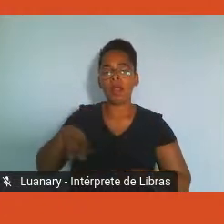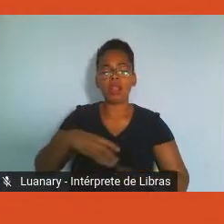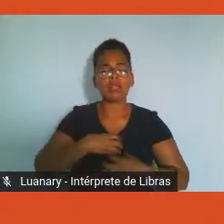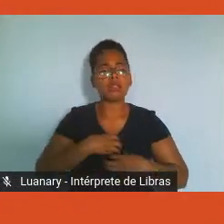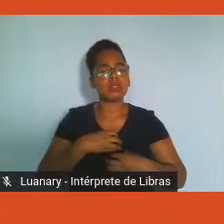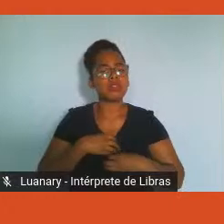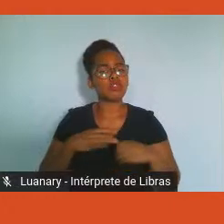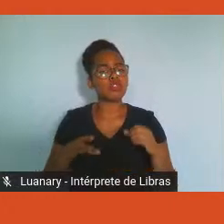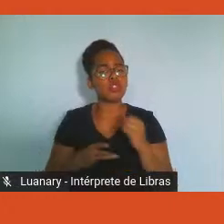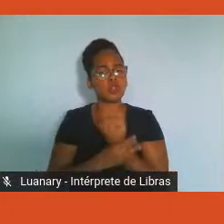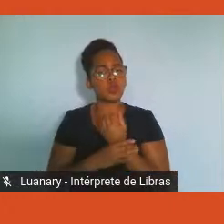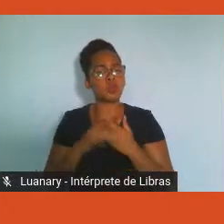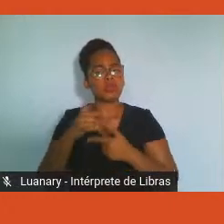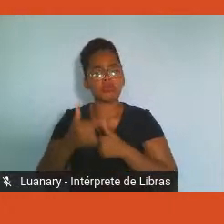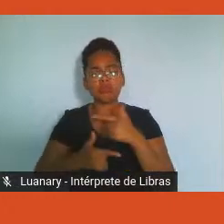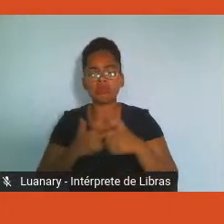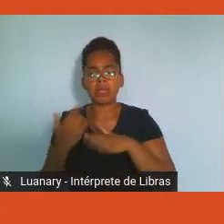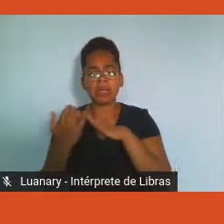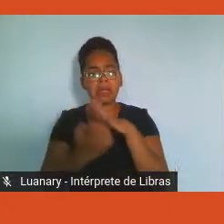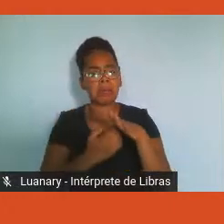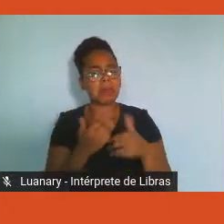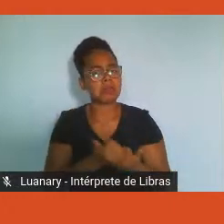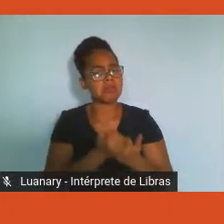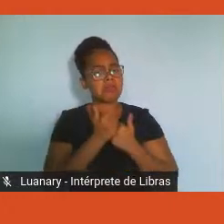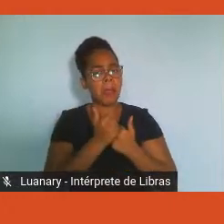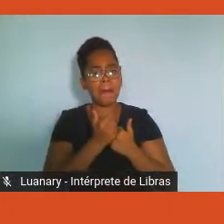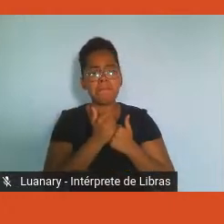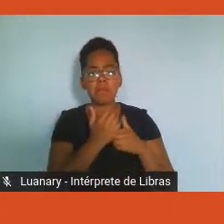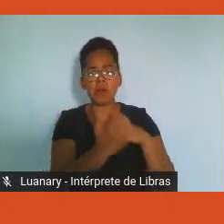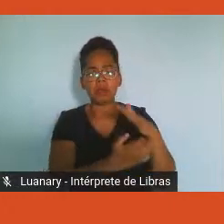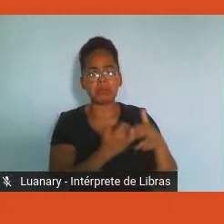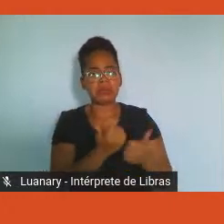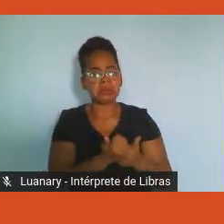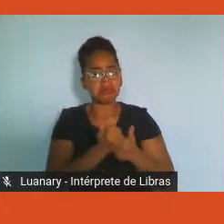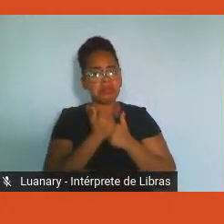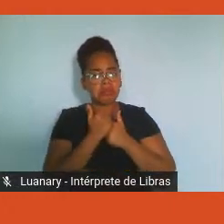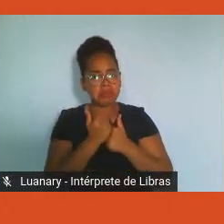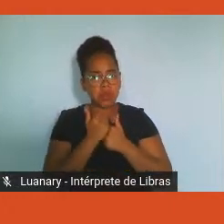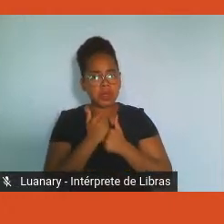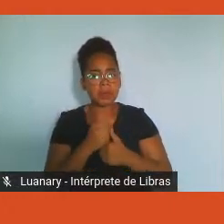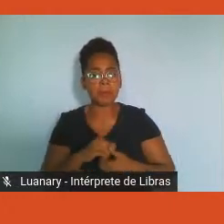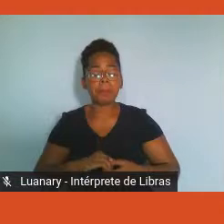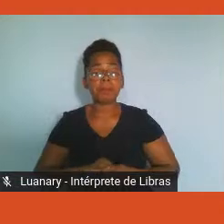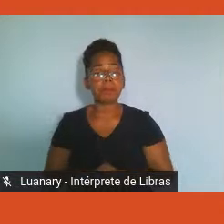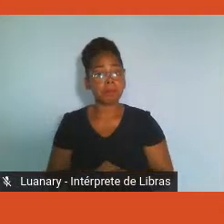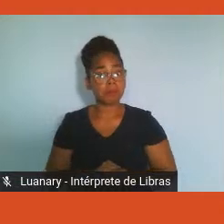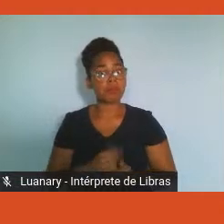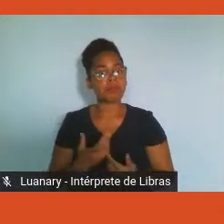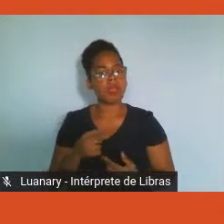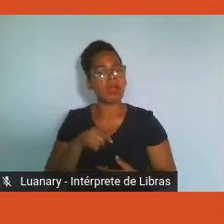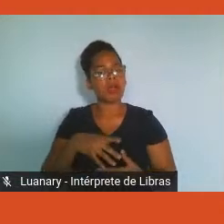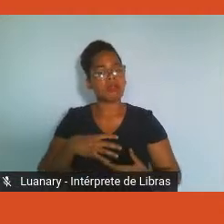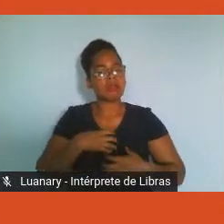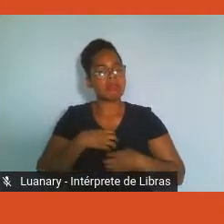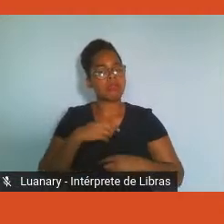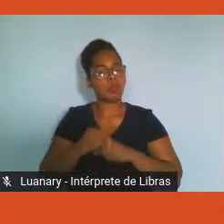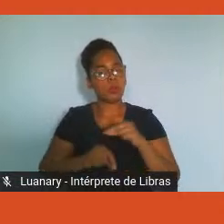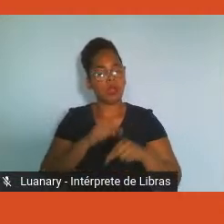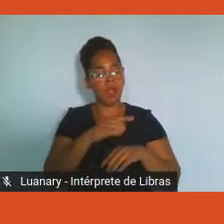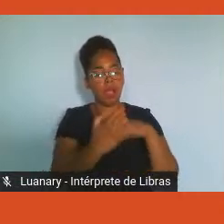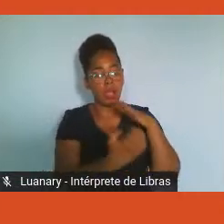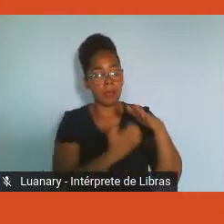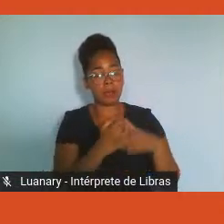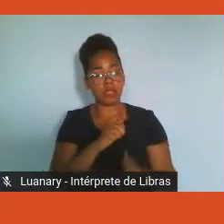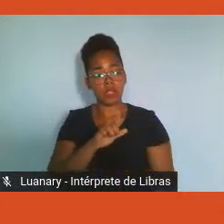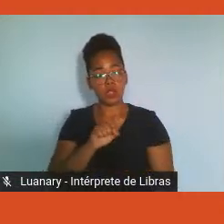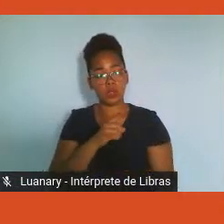faz com que ela se sinta muito apoiada, e ela consegue ter o apoio da Losango tanto para um incentivo de